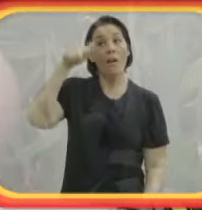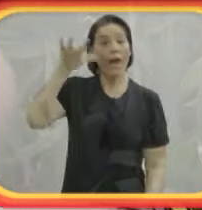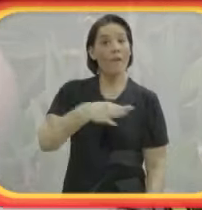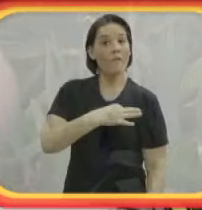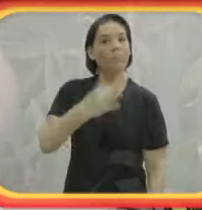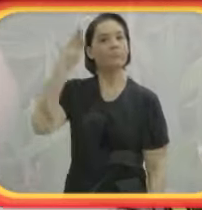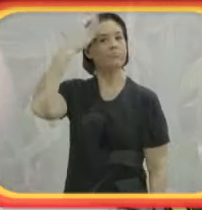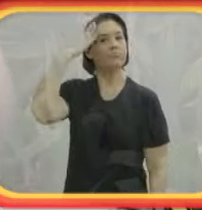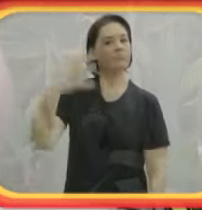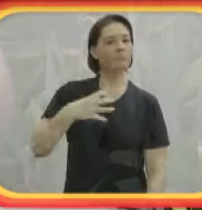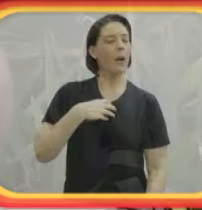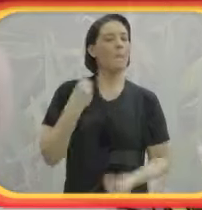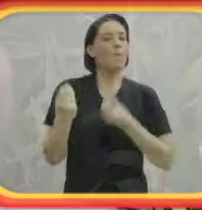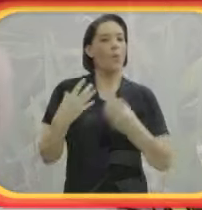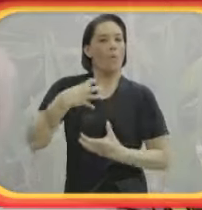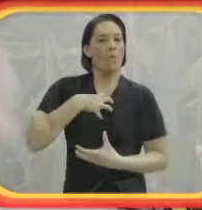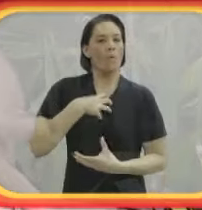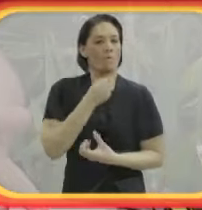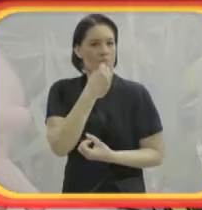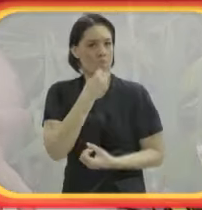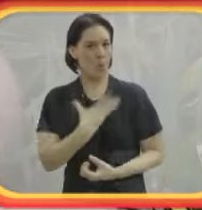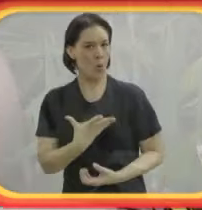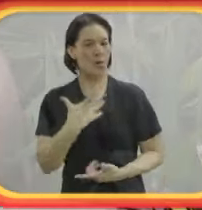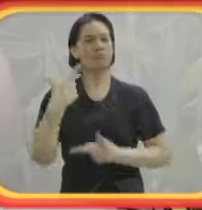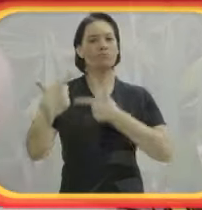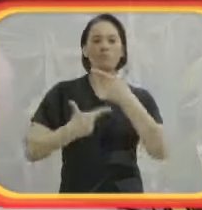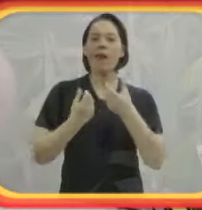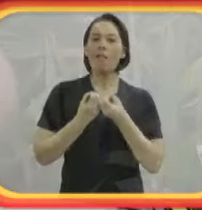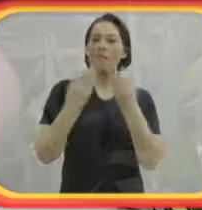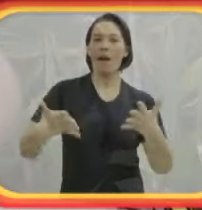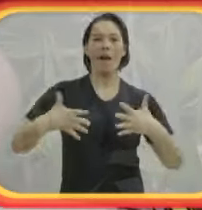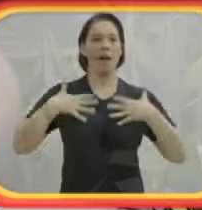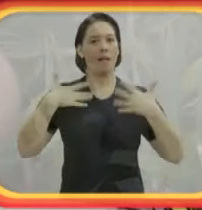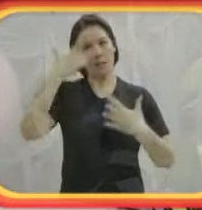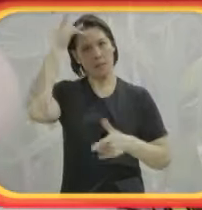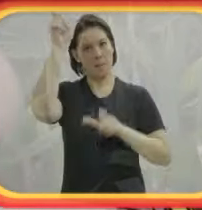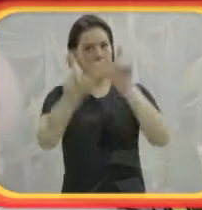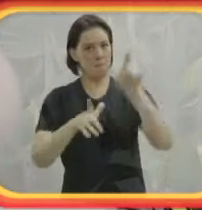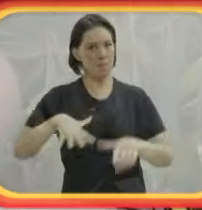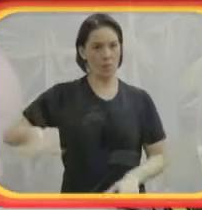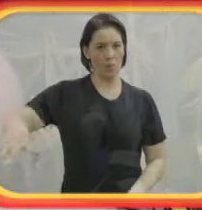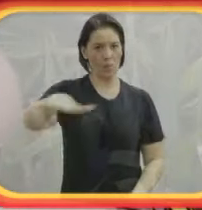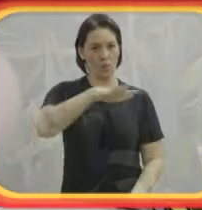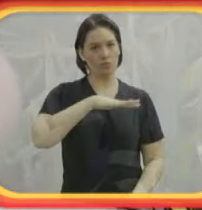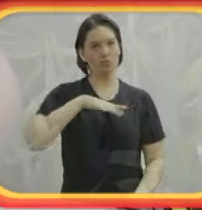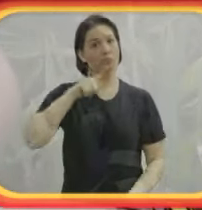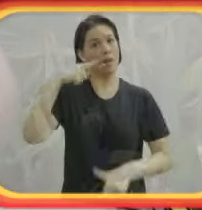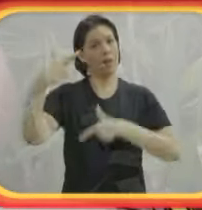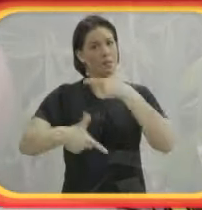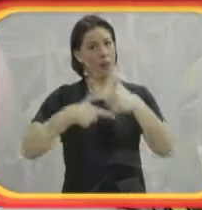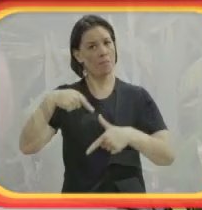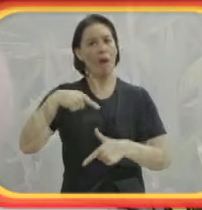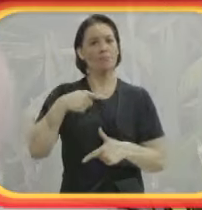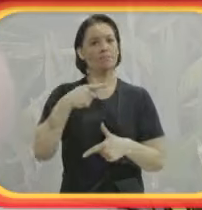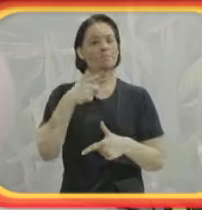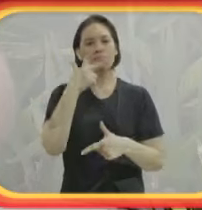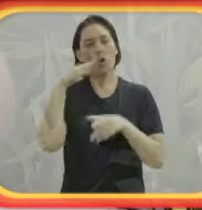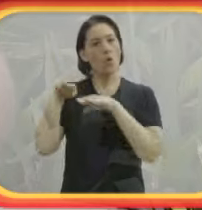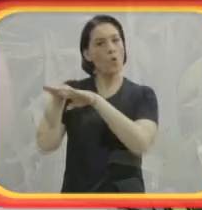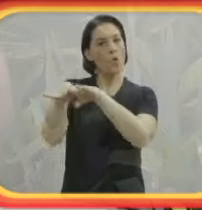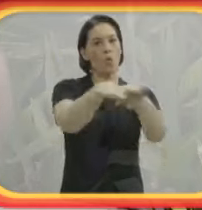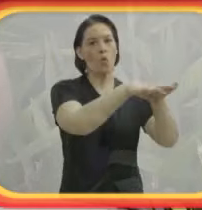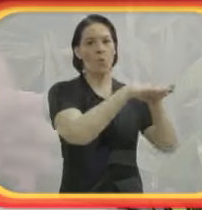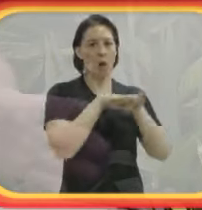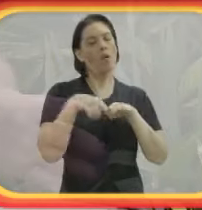aquela coisa boa de você passar alegria para o povo, você trabalhar sem nada. E aqui não tem essa.